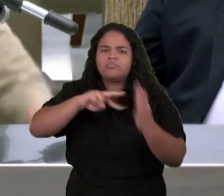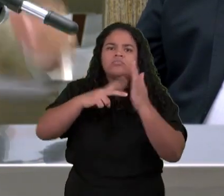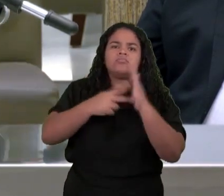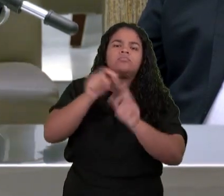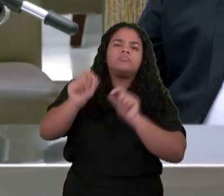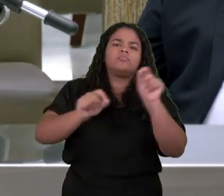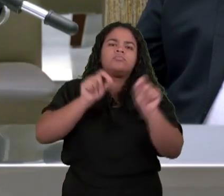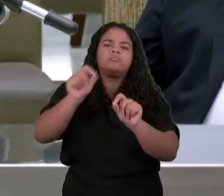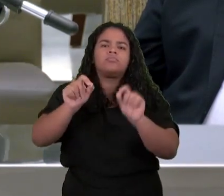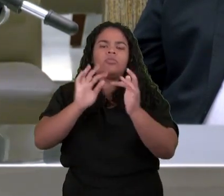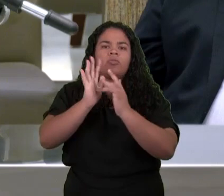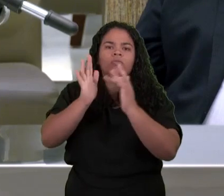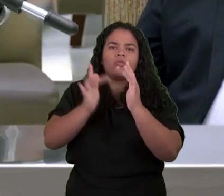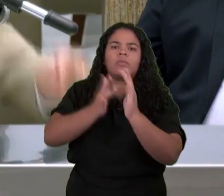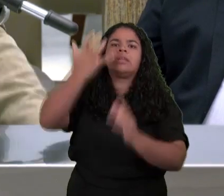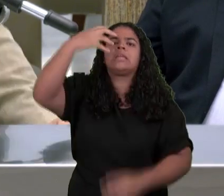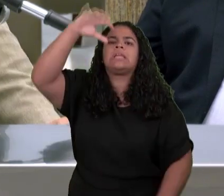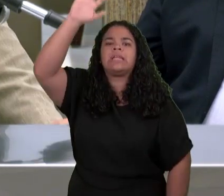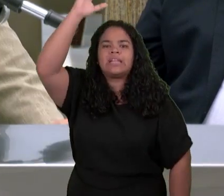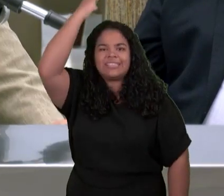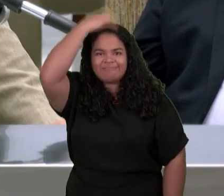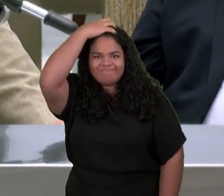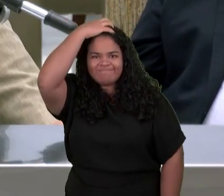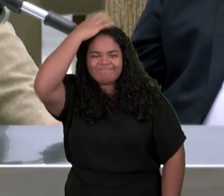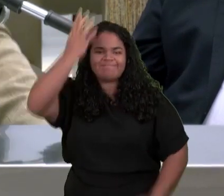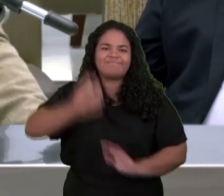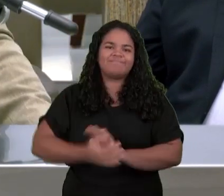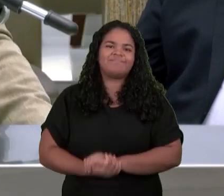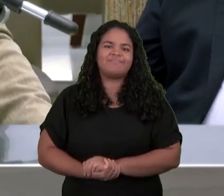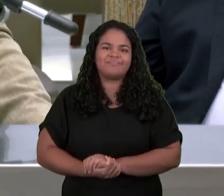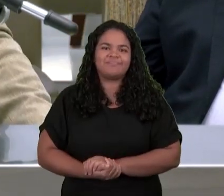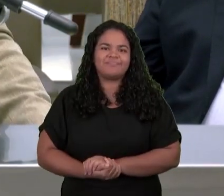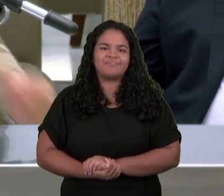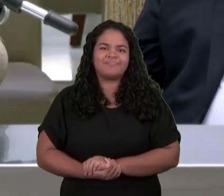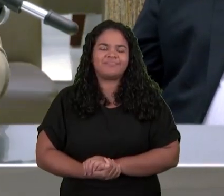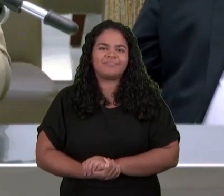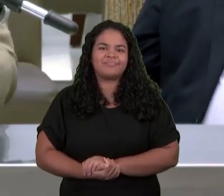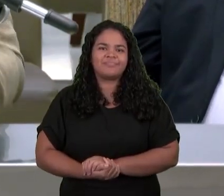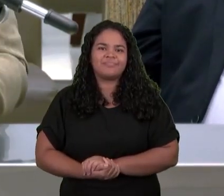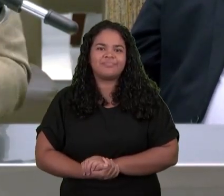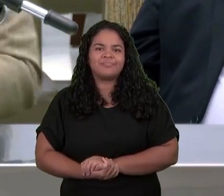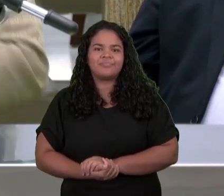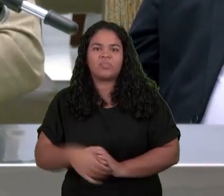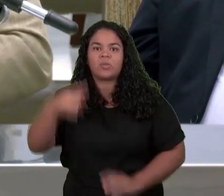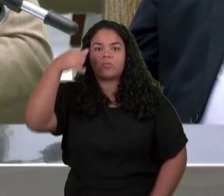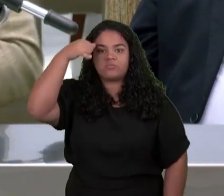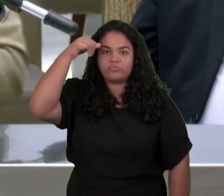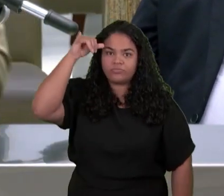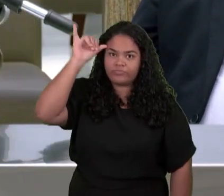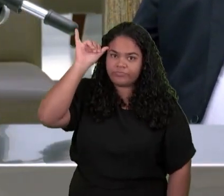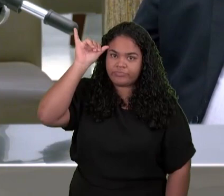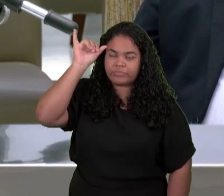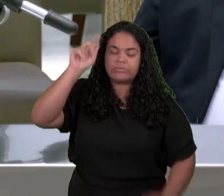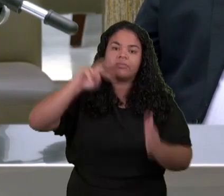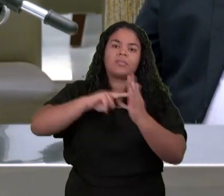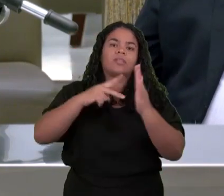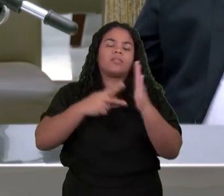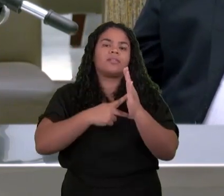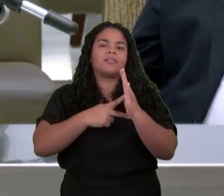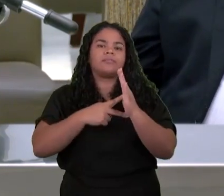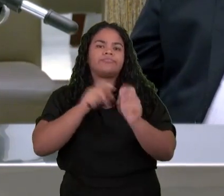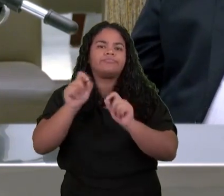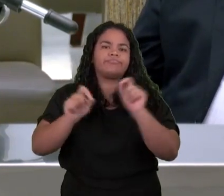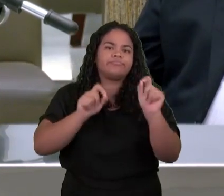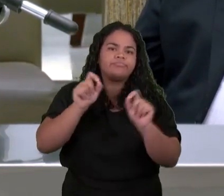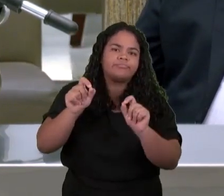Como rei No evangelho Escrito por Mateus O boi Ou bezerro Aponta Jesus